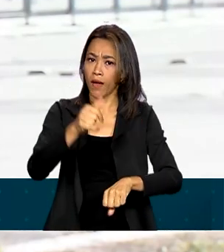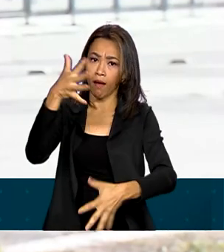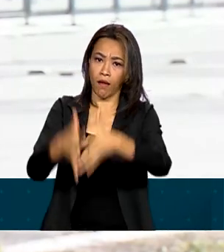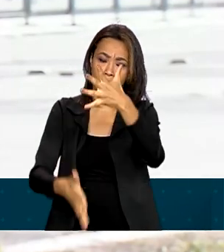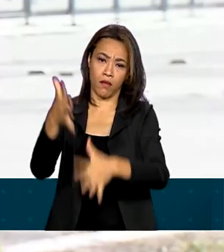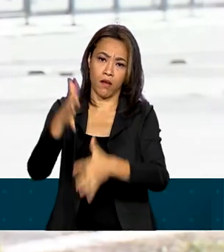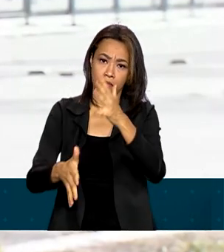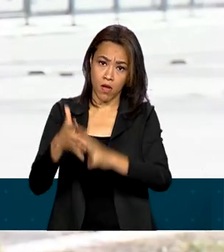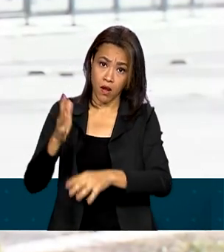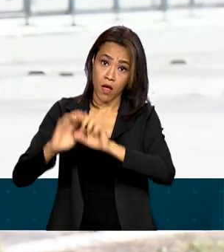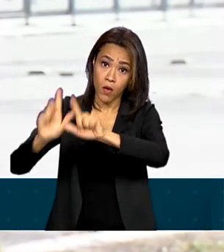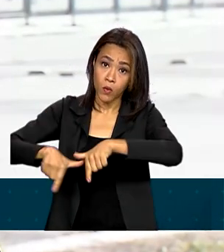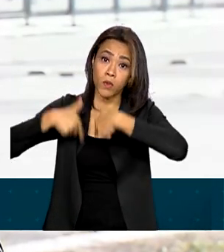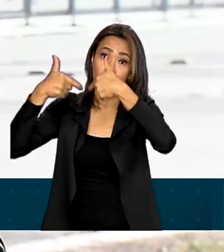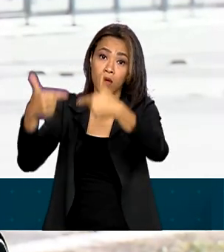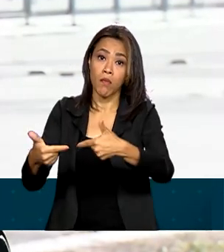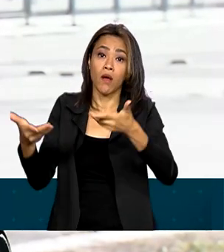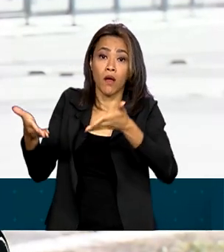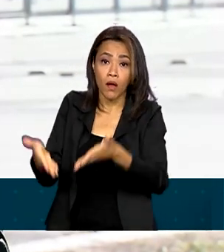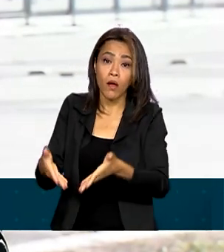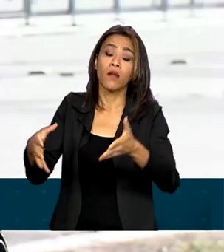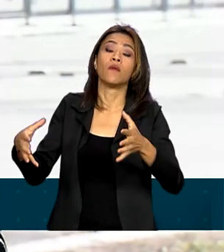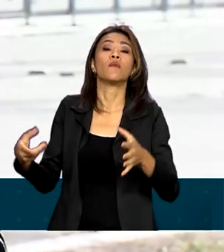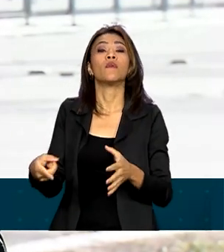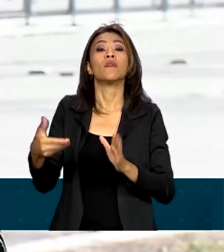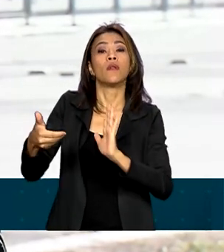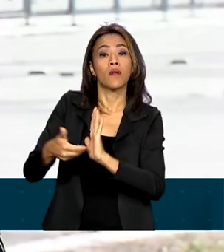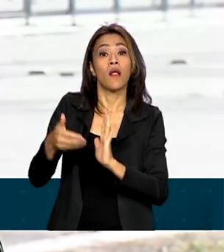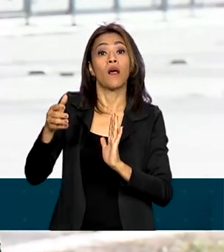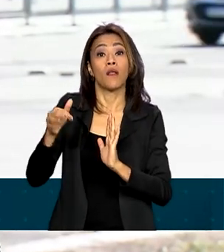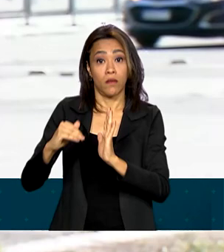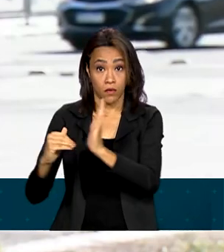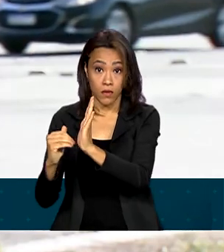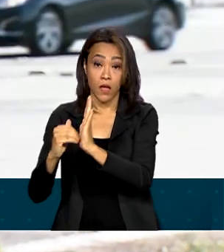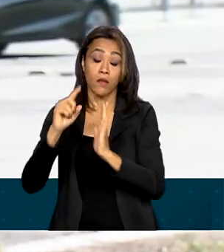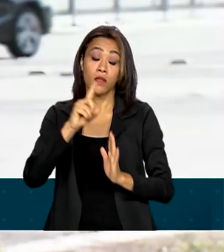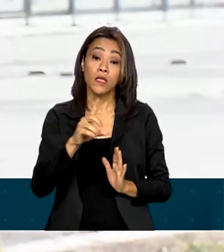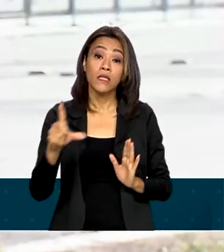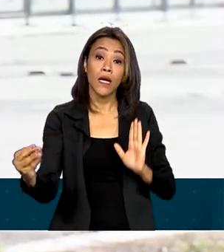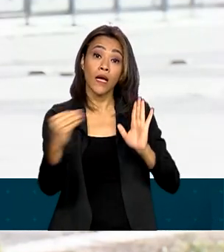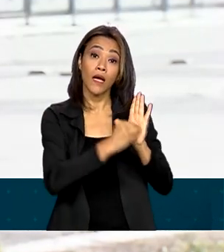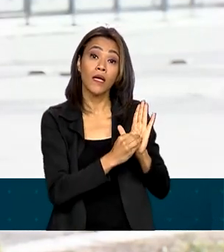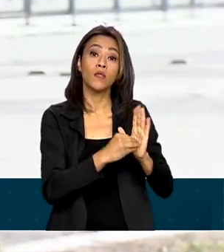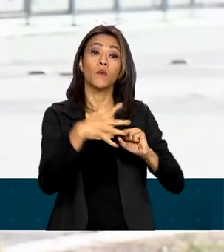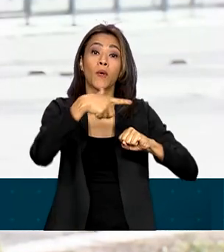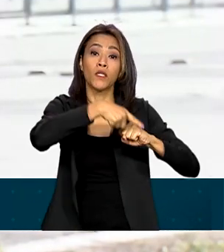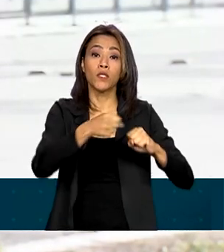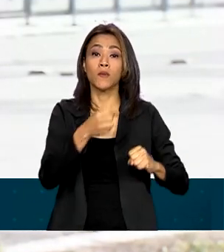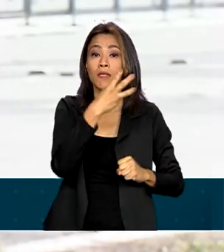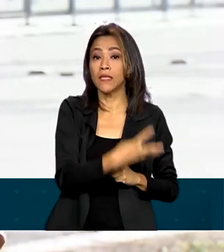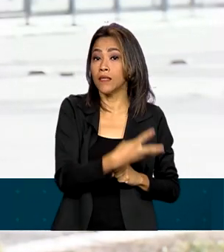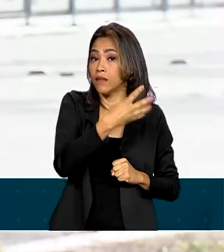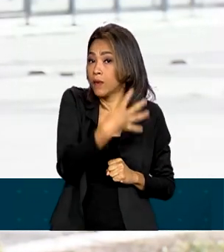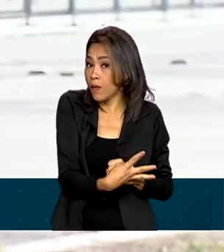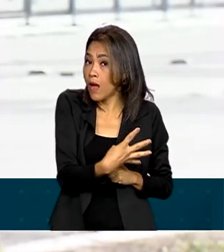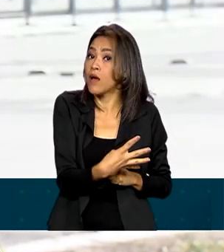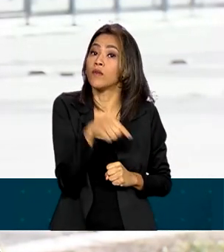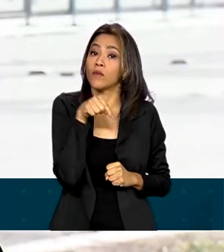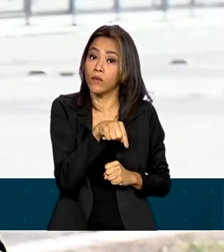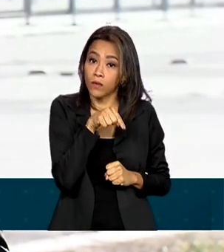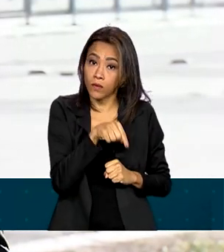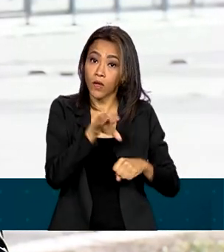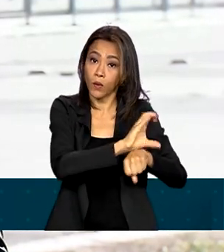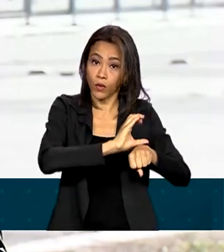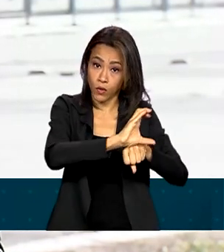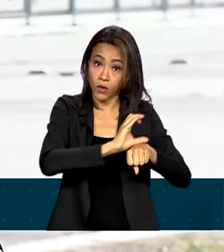Lembrando que esse tipo de intervenção está prevista no artigo 34 da Constituição e, neste caso, será limitada a área